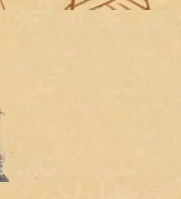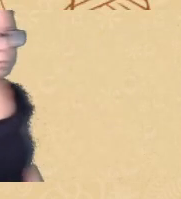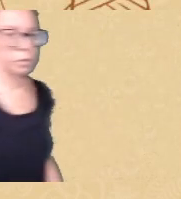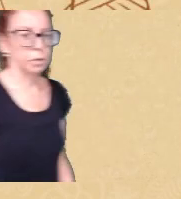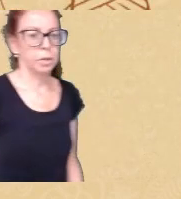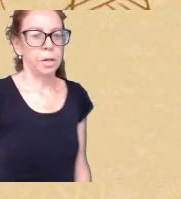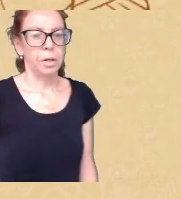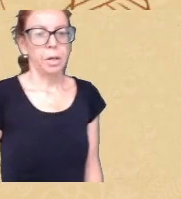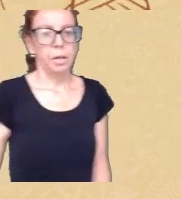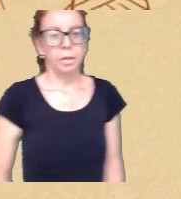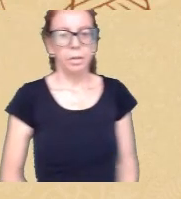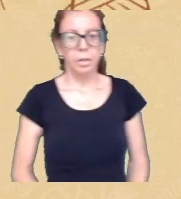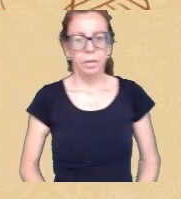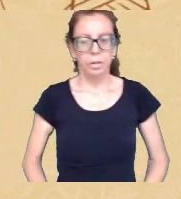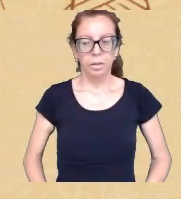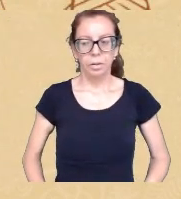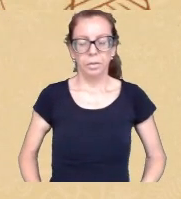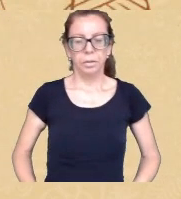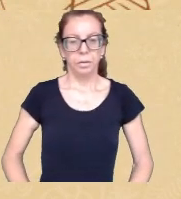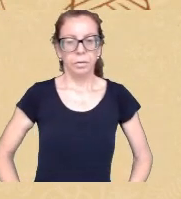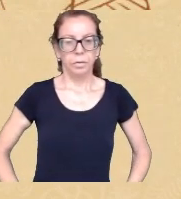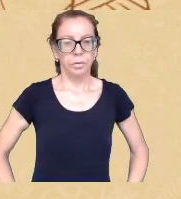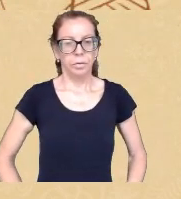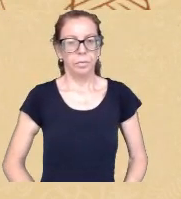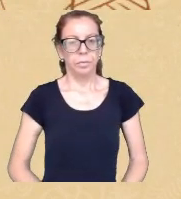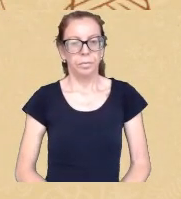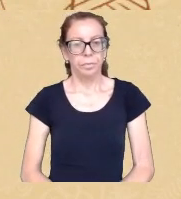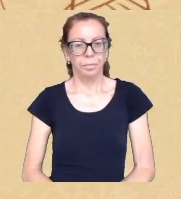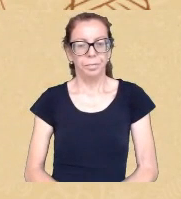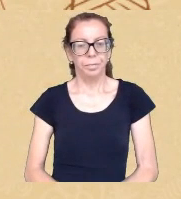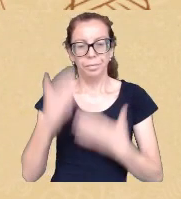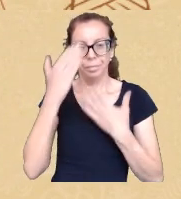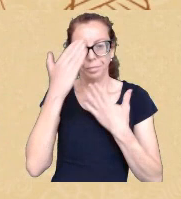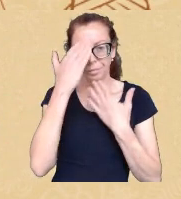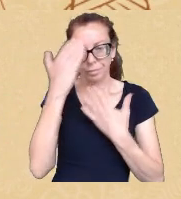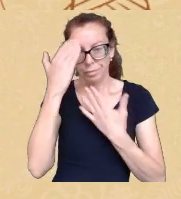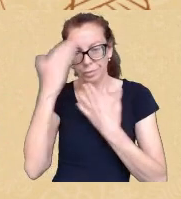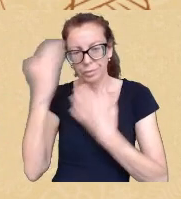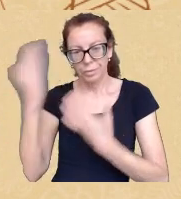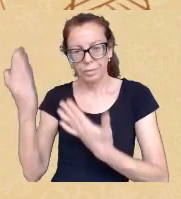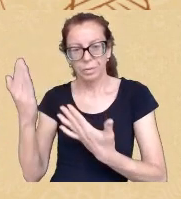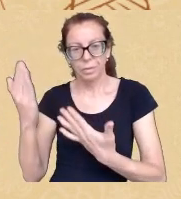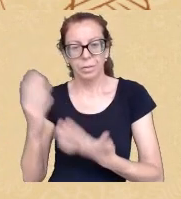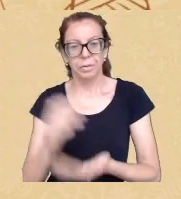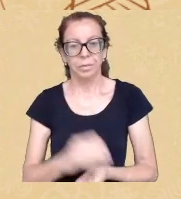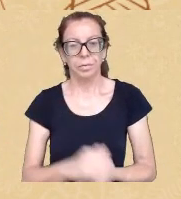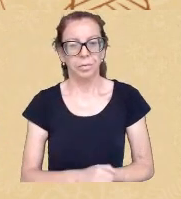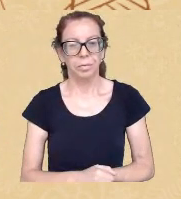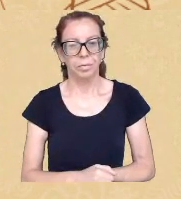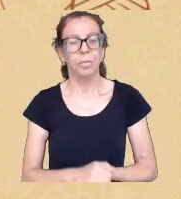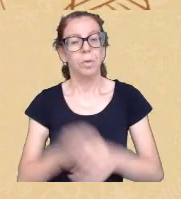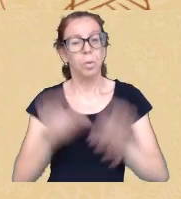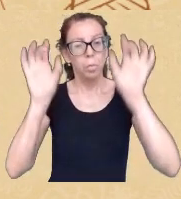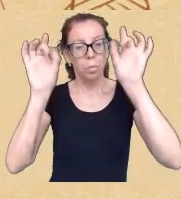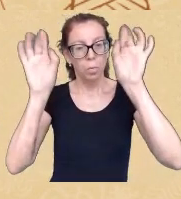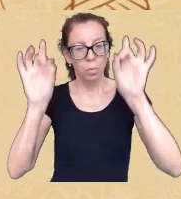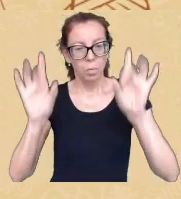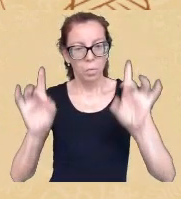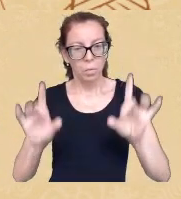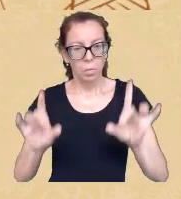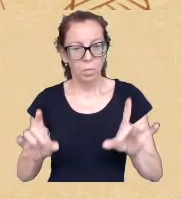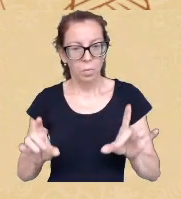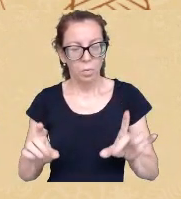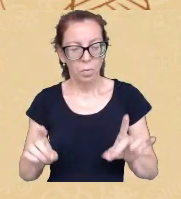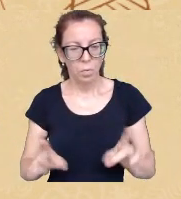gratidão Denise sabia que hoje seria um dia muito especial é incrível pensar que no